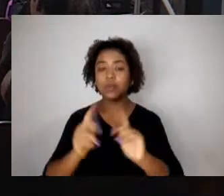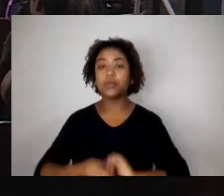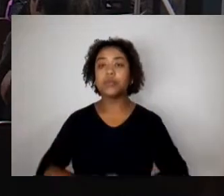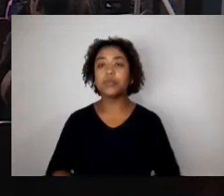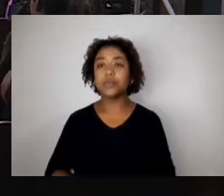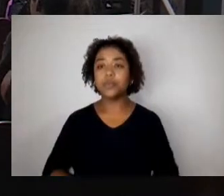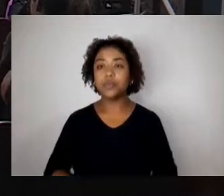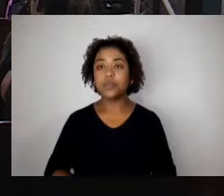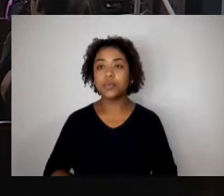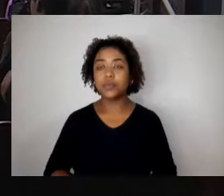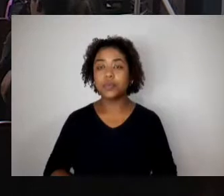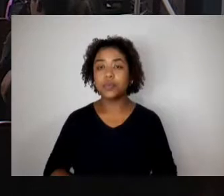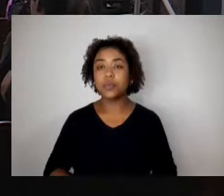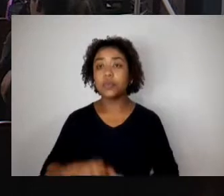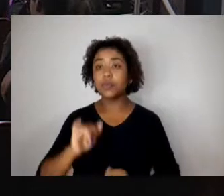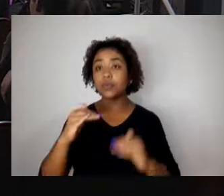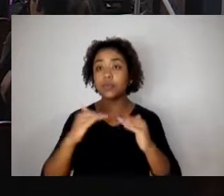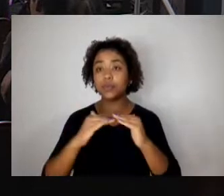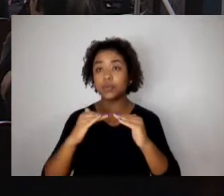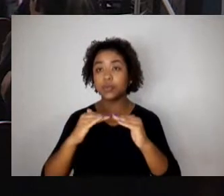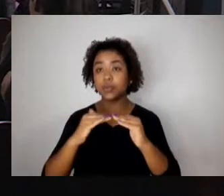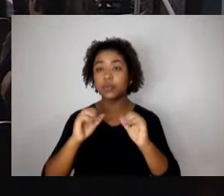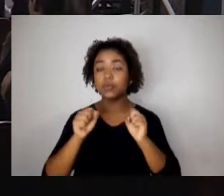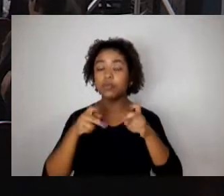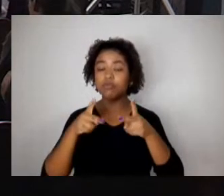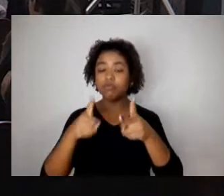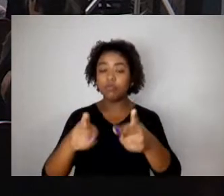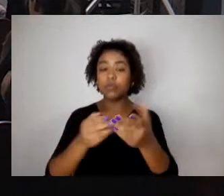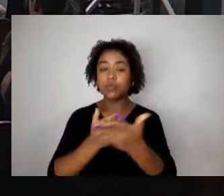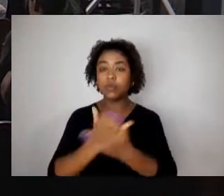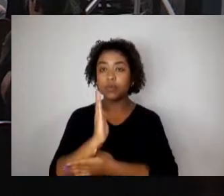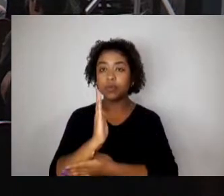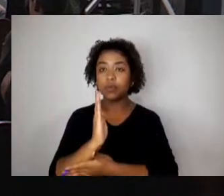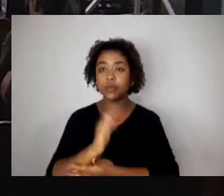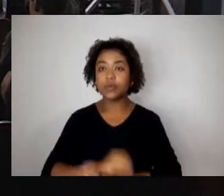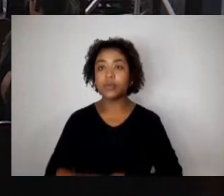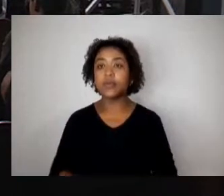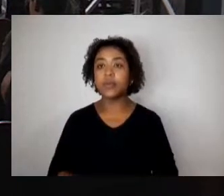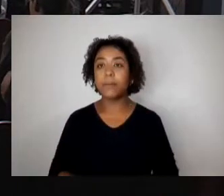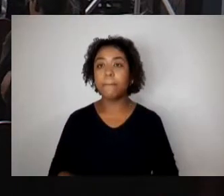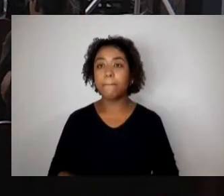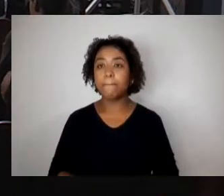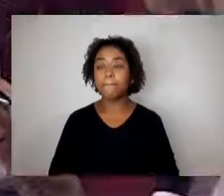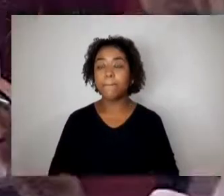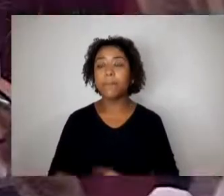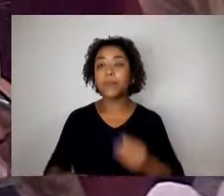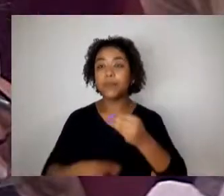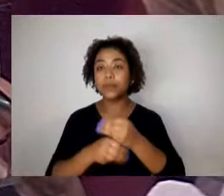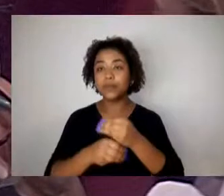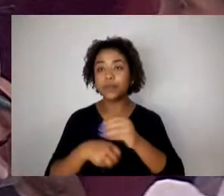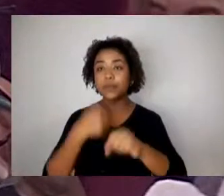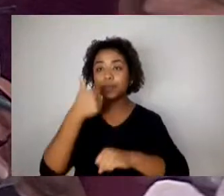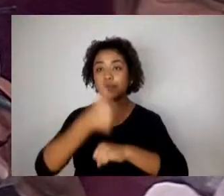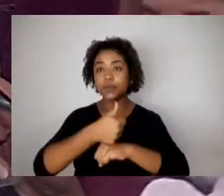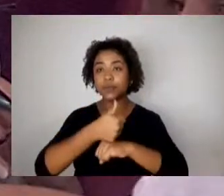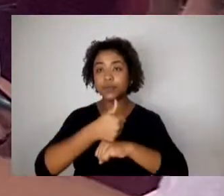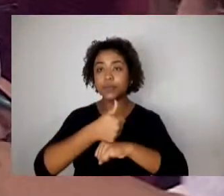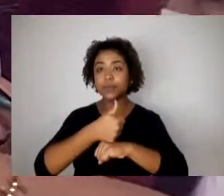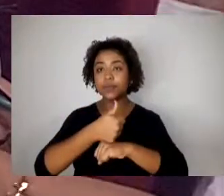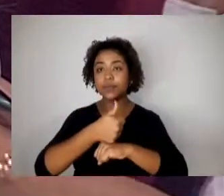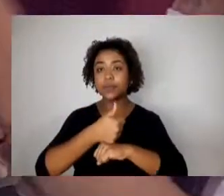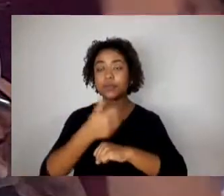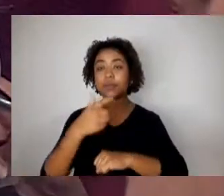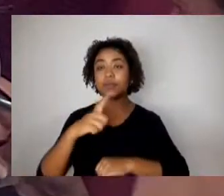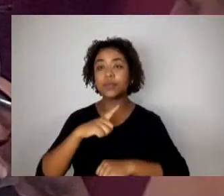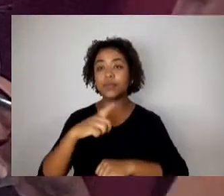vereadores concordam, permaneçam como estão. Aprovado. A emenda substitutiva está com três votos contrários.